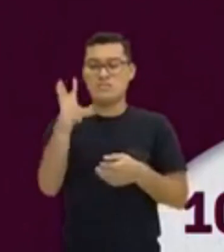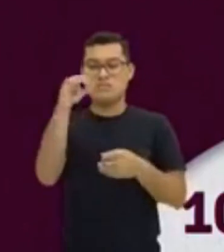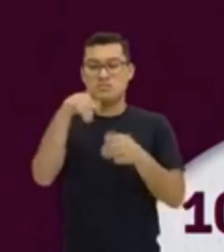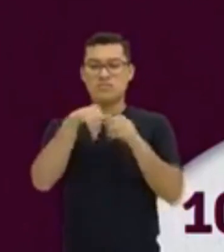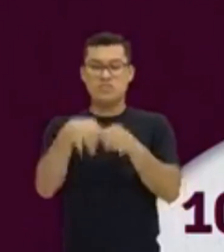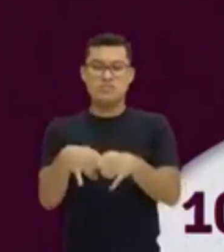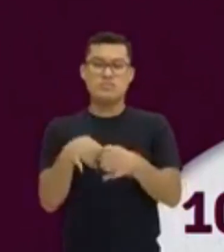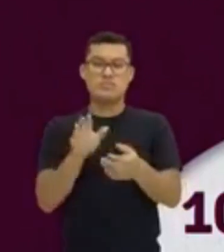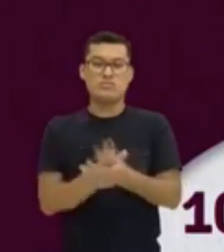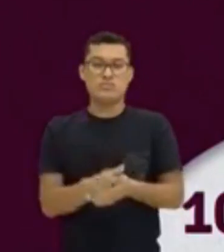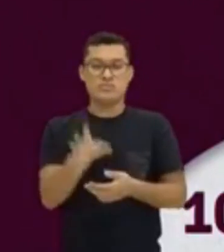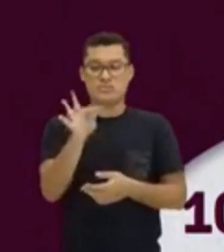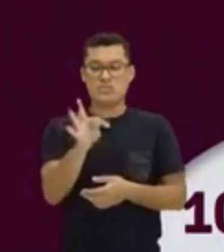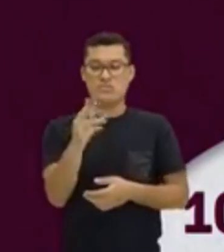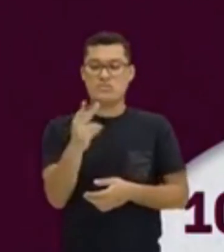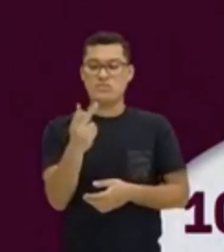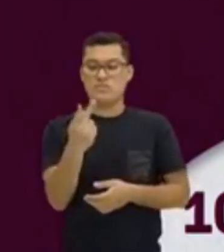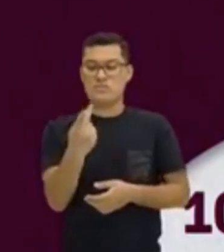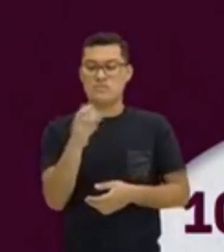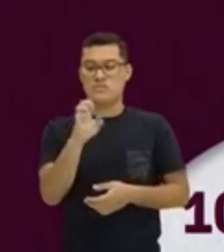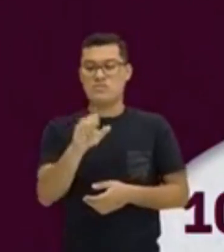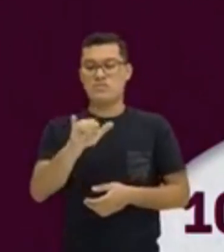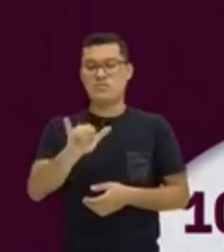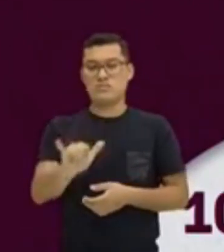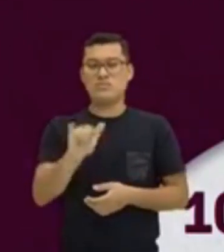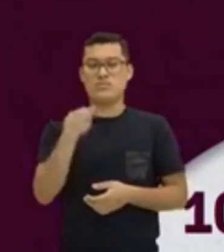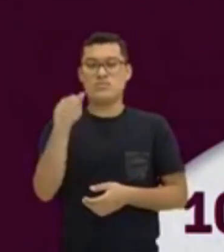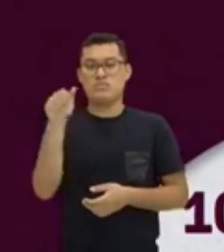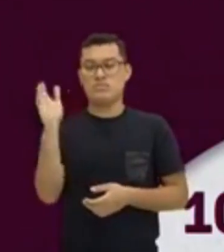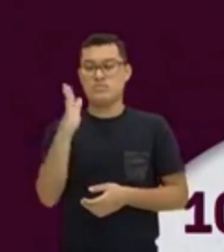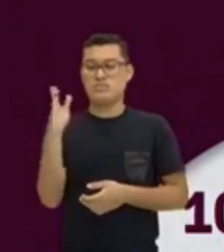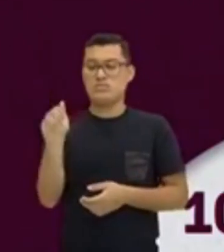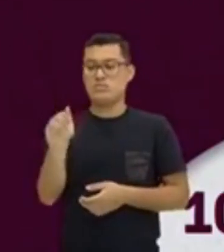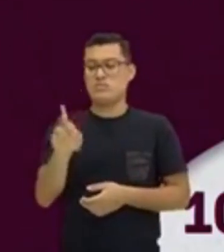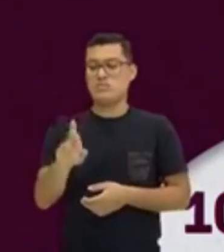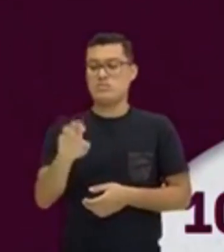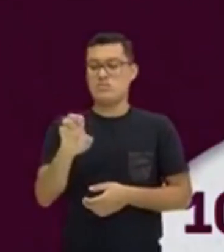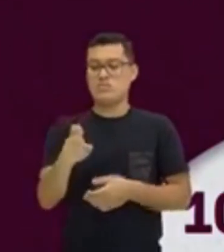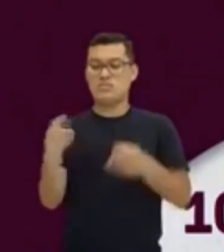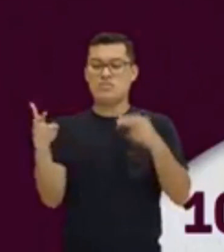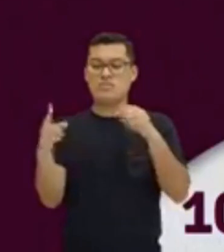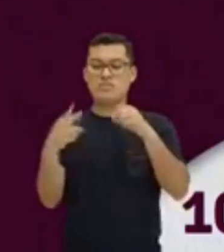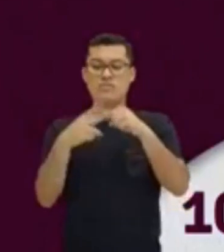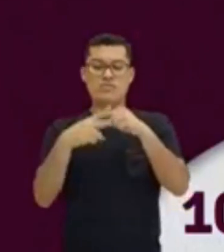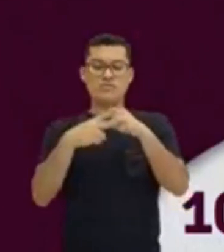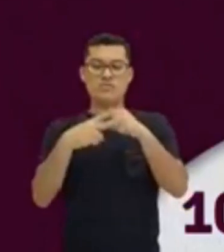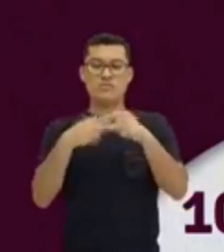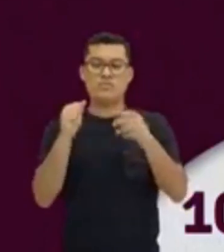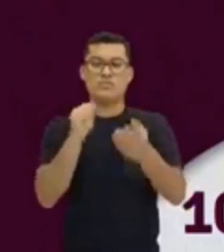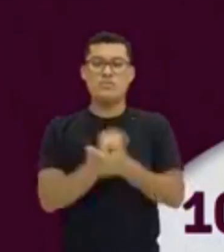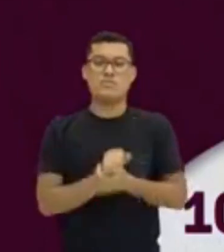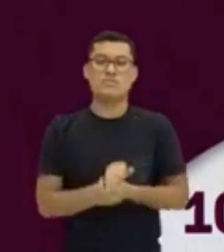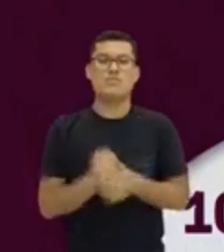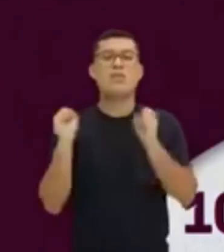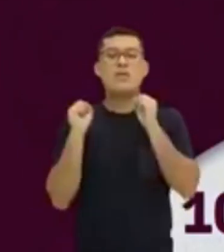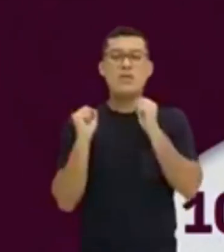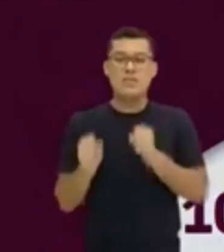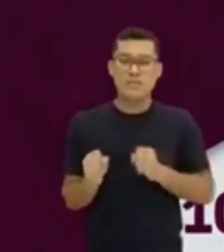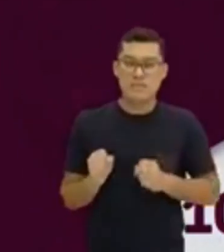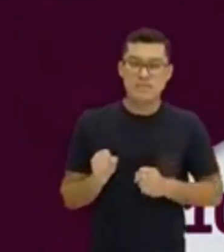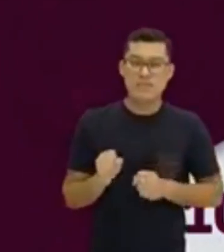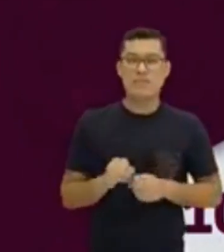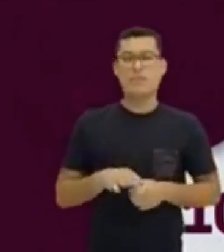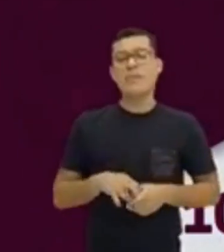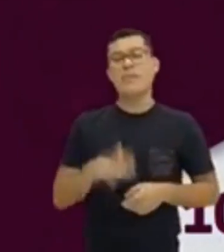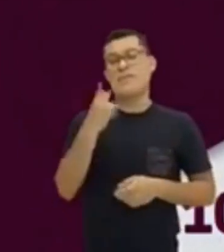they are. Olha a relação com o verbo, tá? E esse they pode ser Jack e Susan,